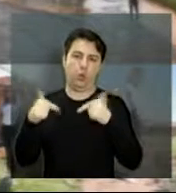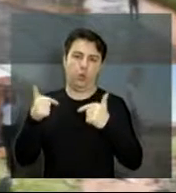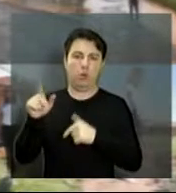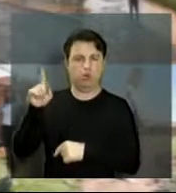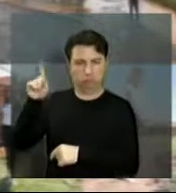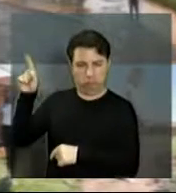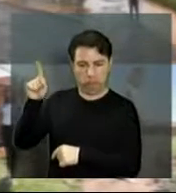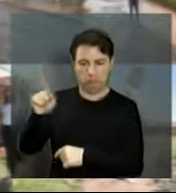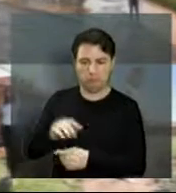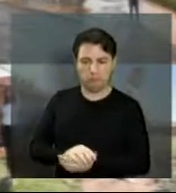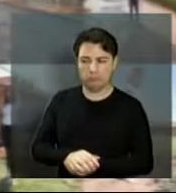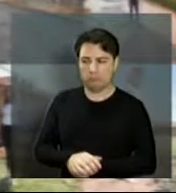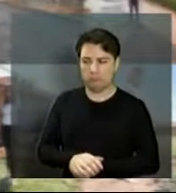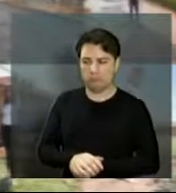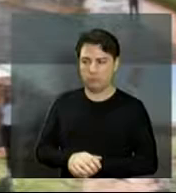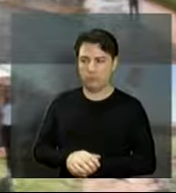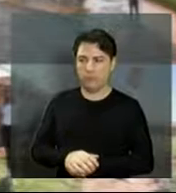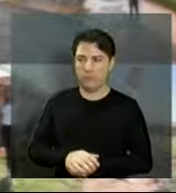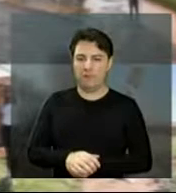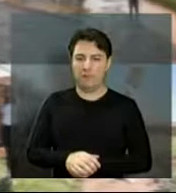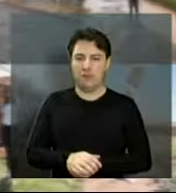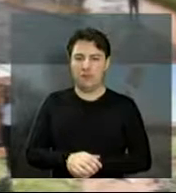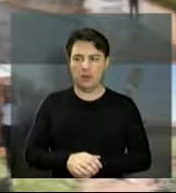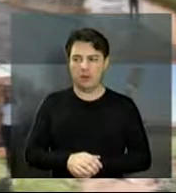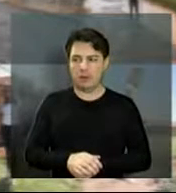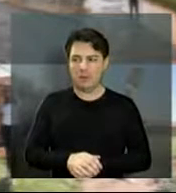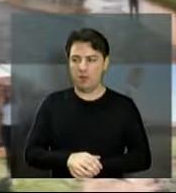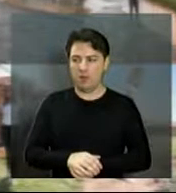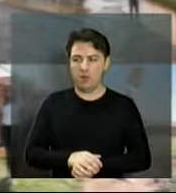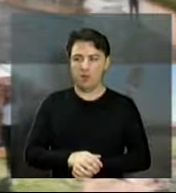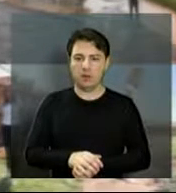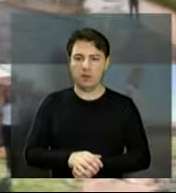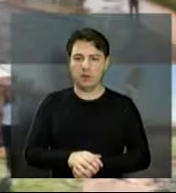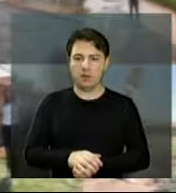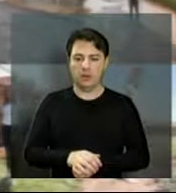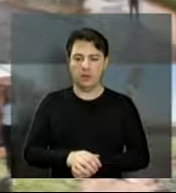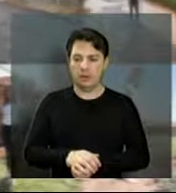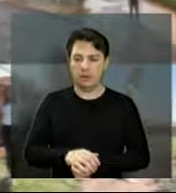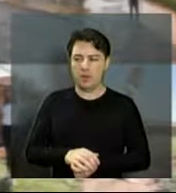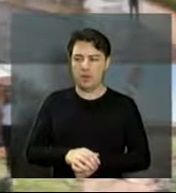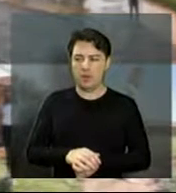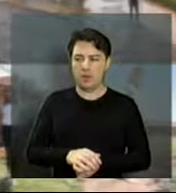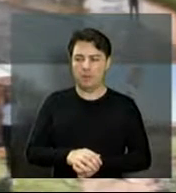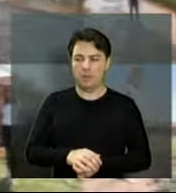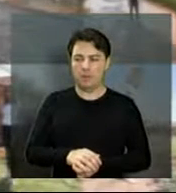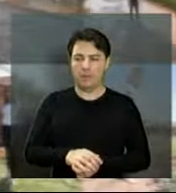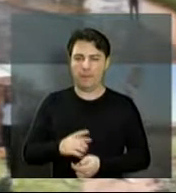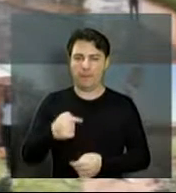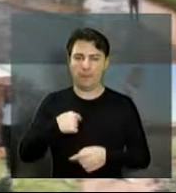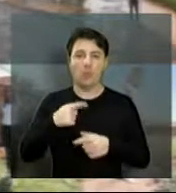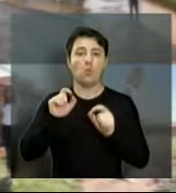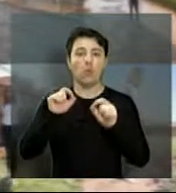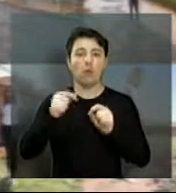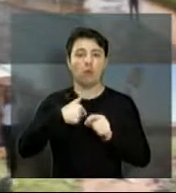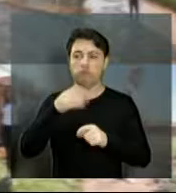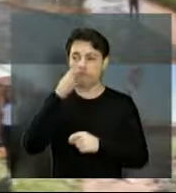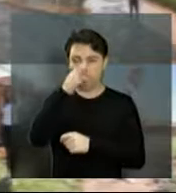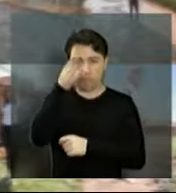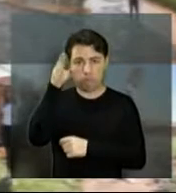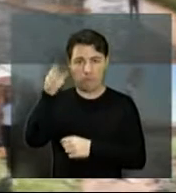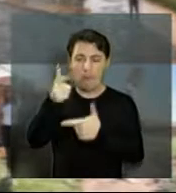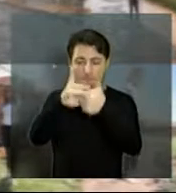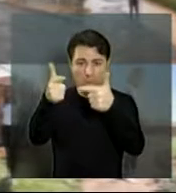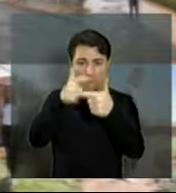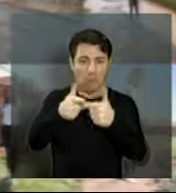fotos mostrando a nossa atuação nos bairros. Para nós é importante estar perto da população, verificando os problemas, atendendo as